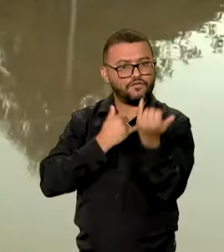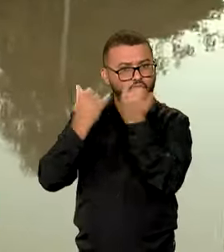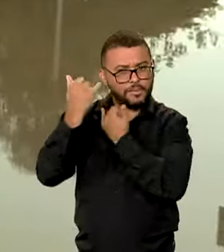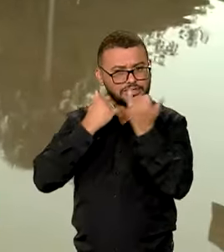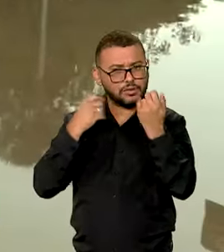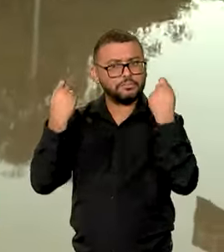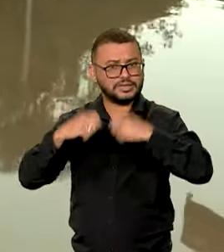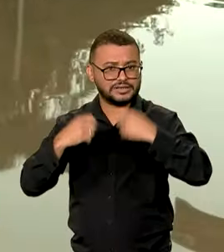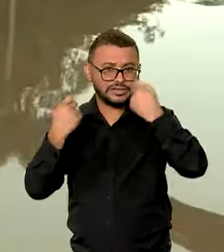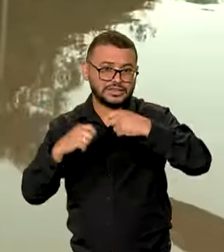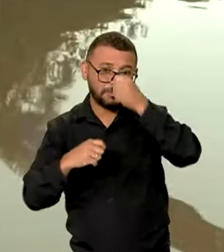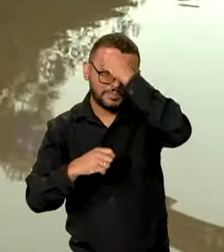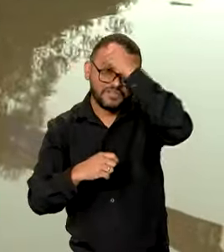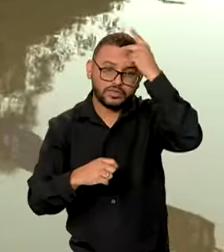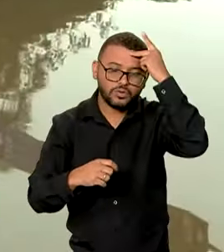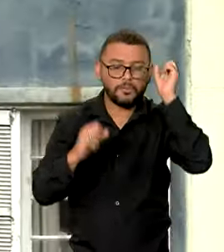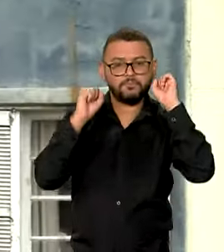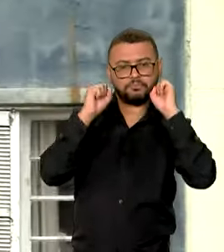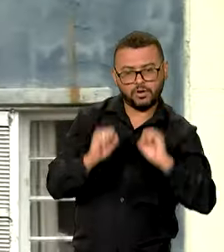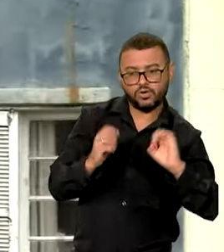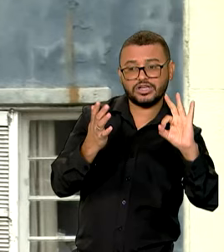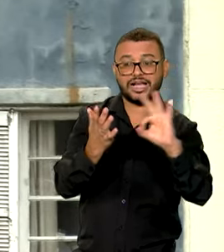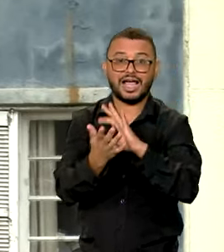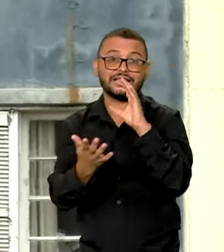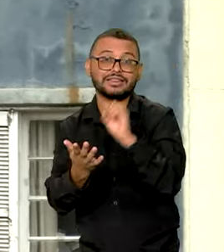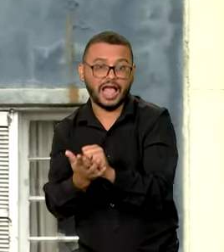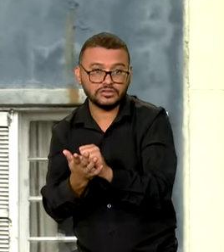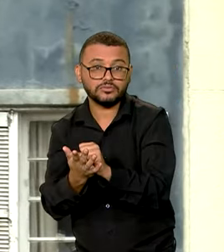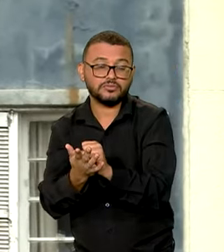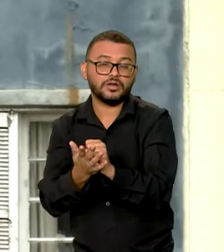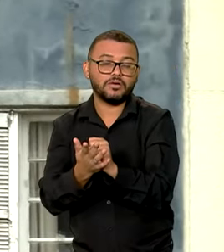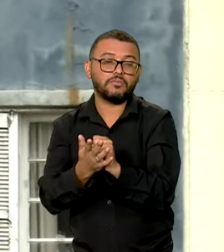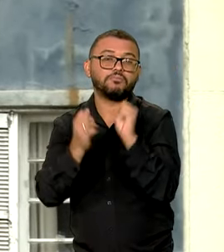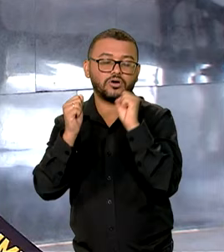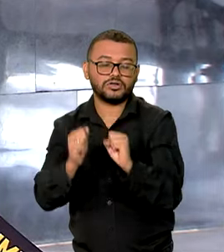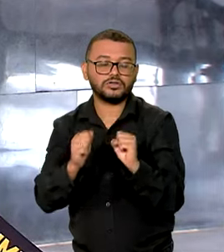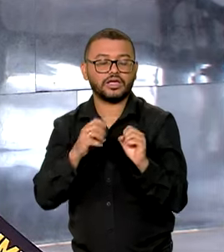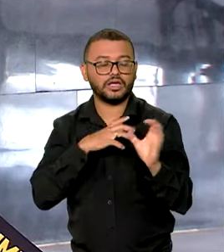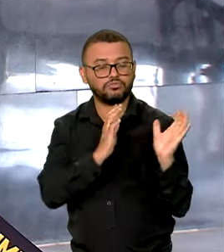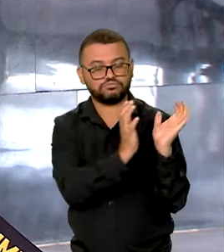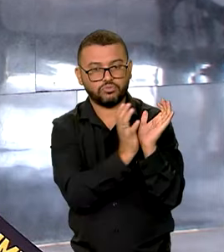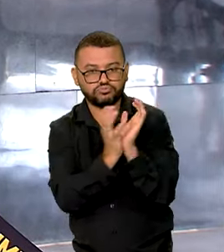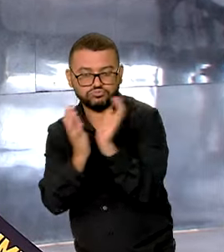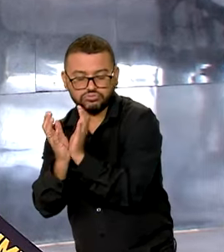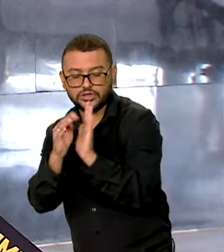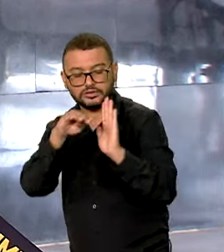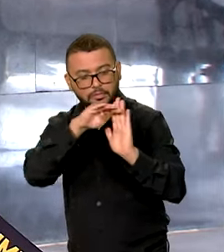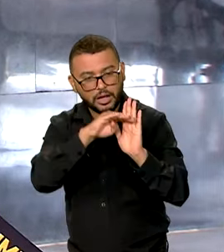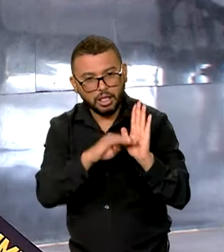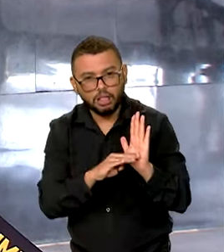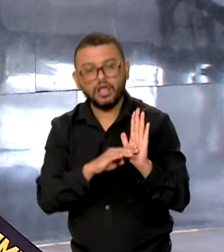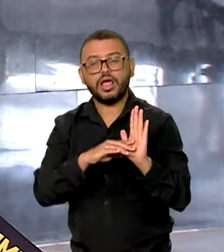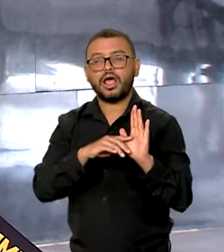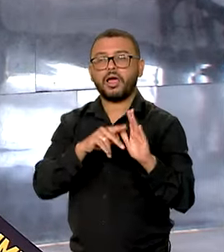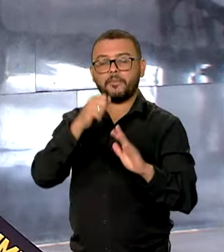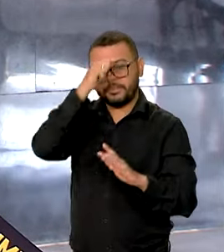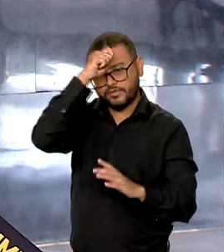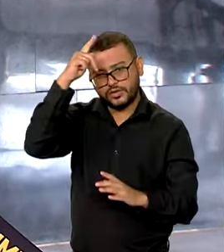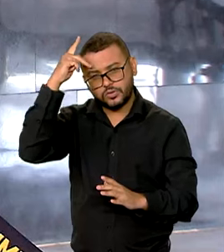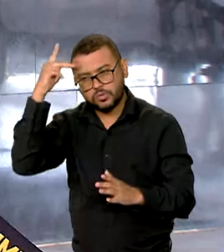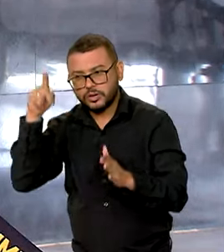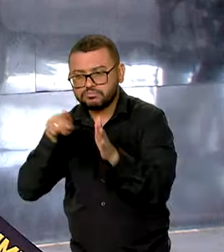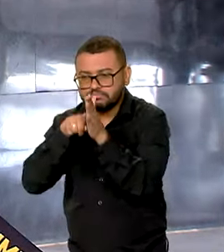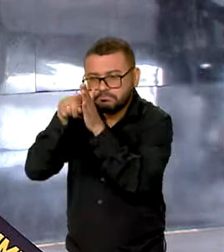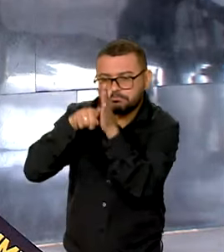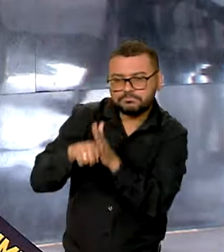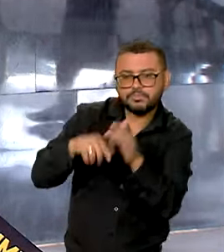pelas prefeituras de quem pode receber o benefício está sendo feito em lotes. As informações das prefeituras passaram por checagem do